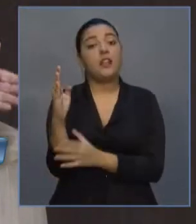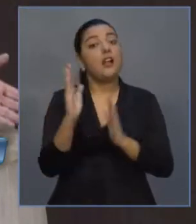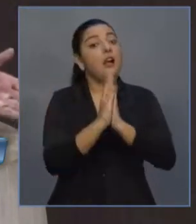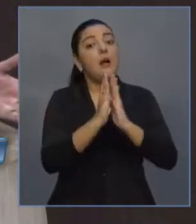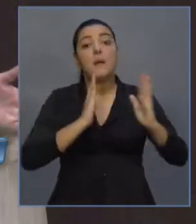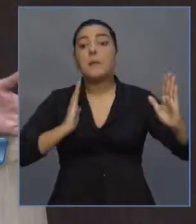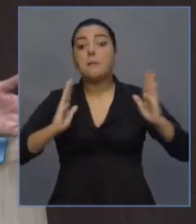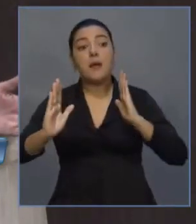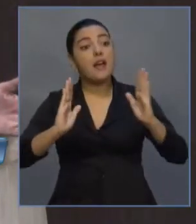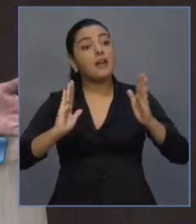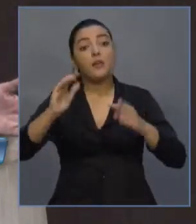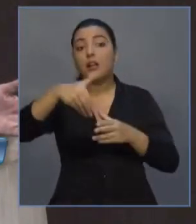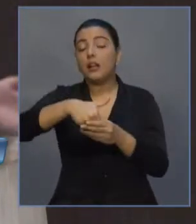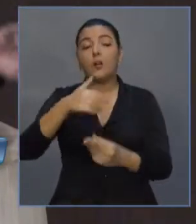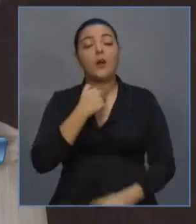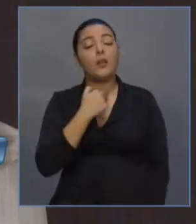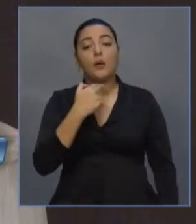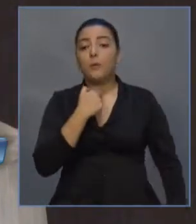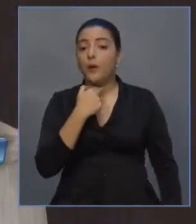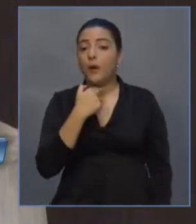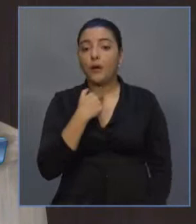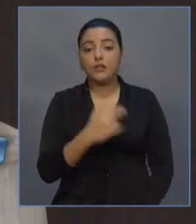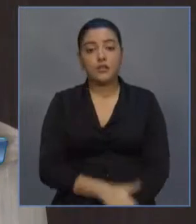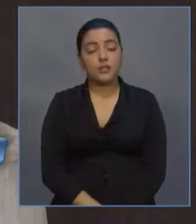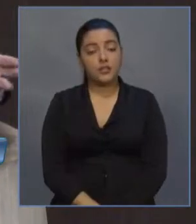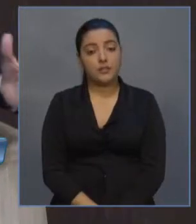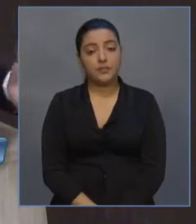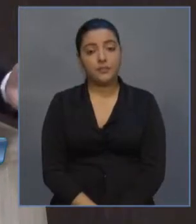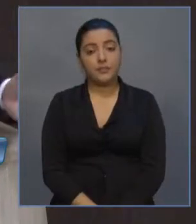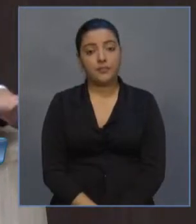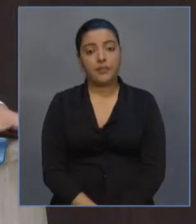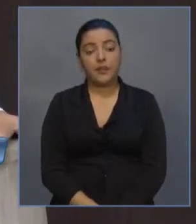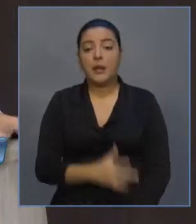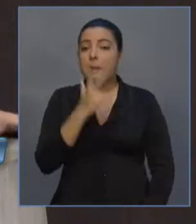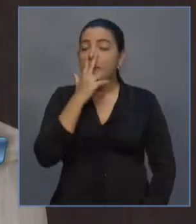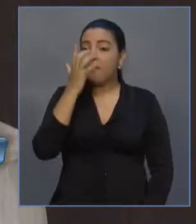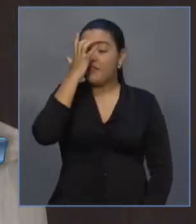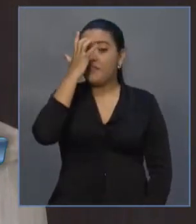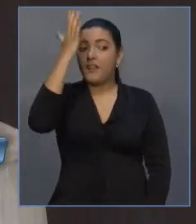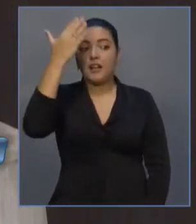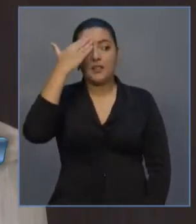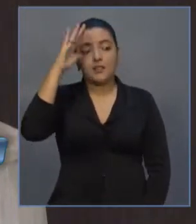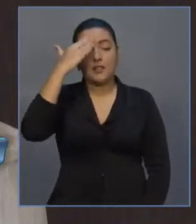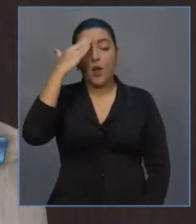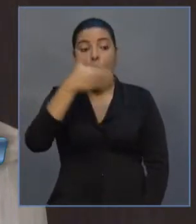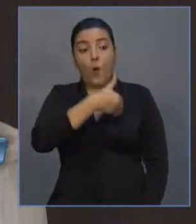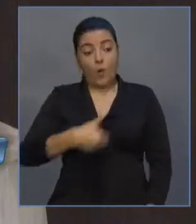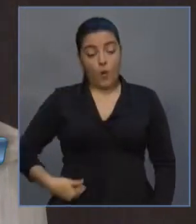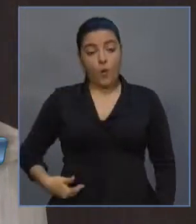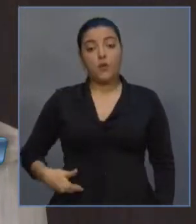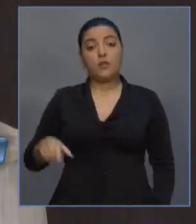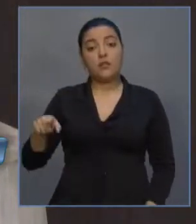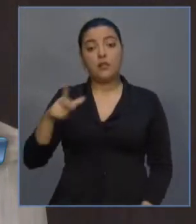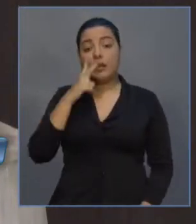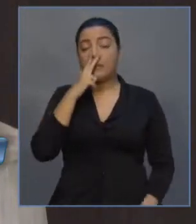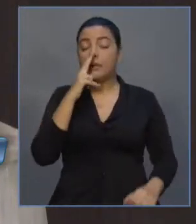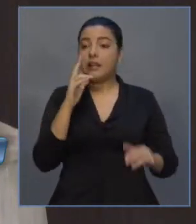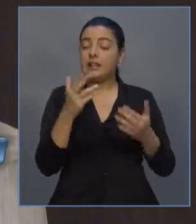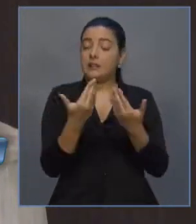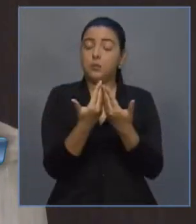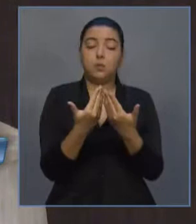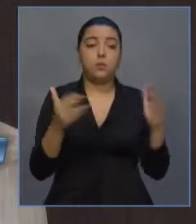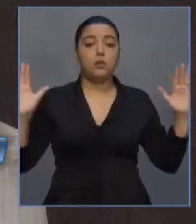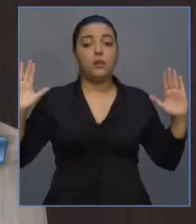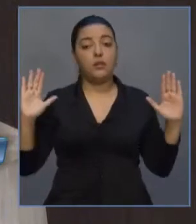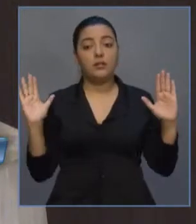vedação eleitoral. Isso me parece que é absolutamente fácil. O que o governo está fazendo é alargar